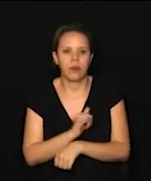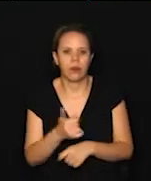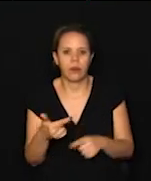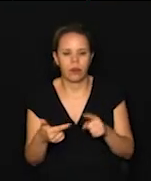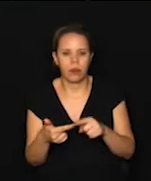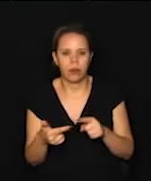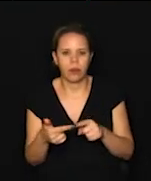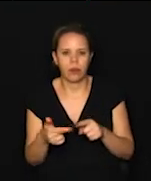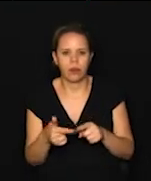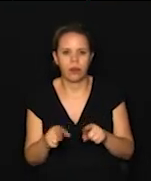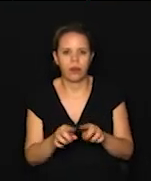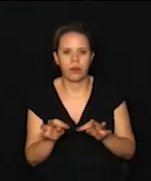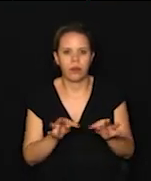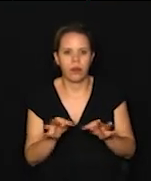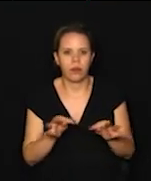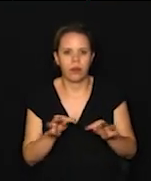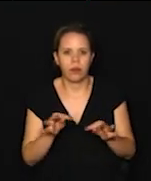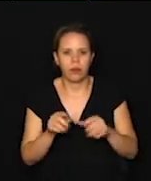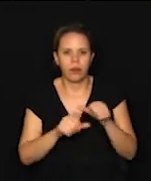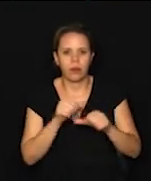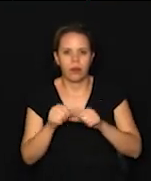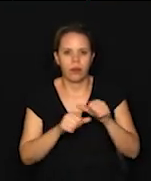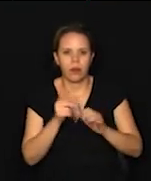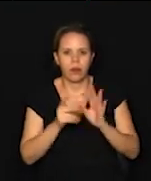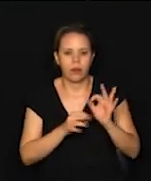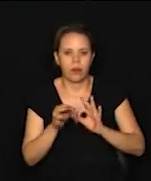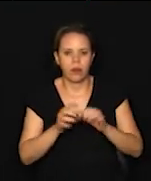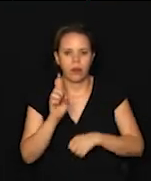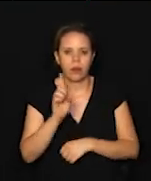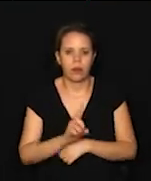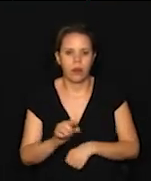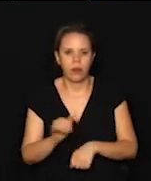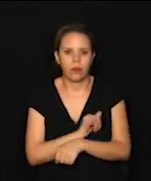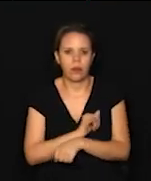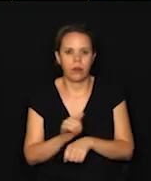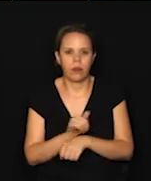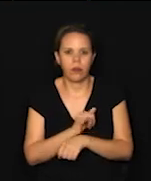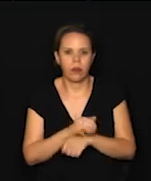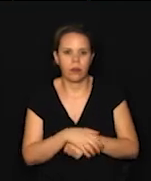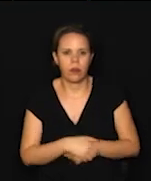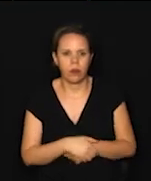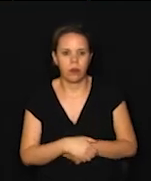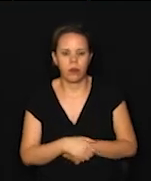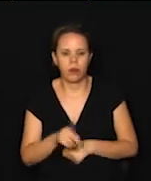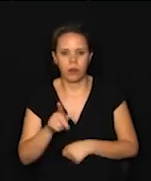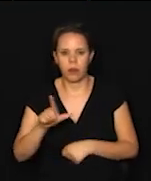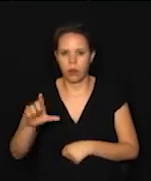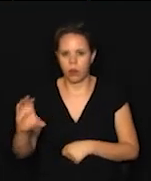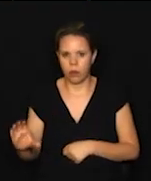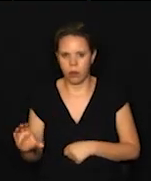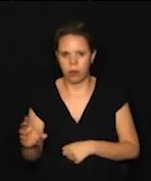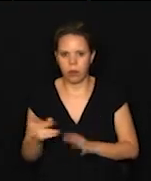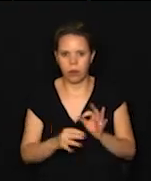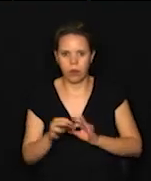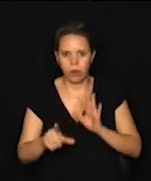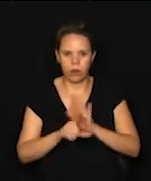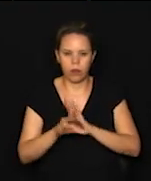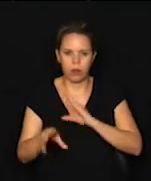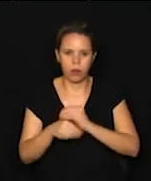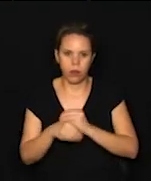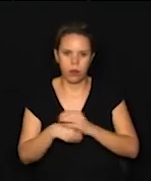também trata-se de alteração no plano diretor estratégico. É um PLC, projeto de lei